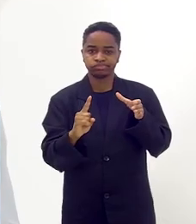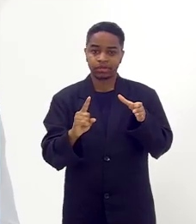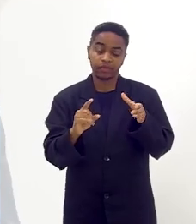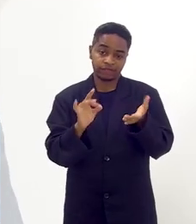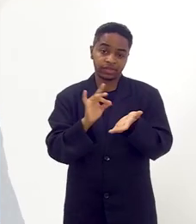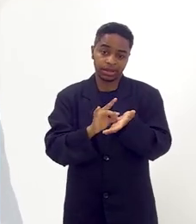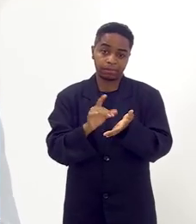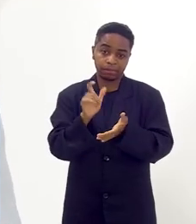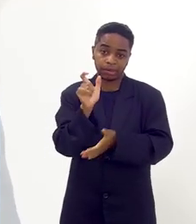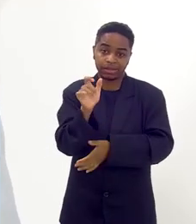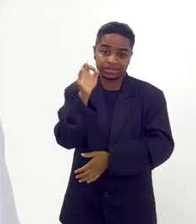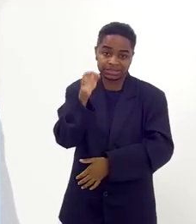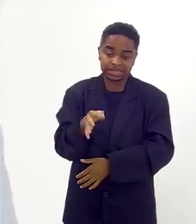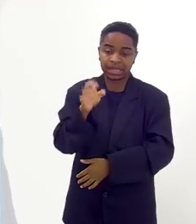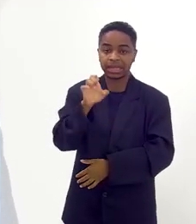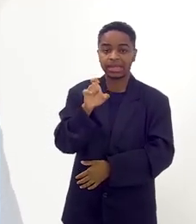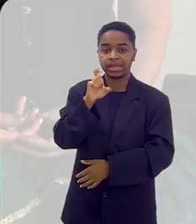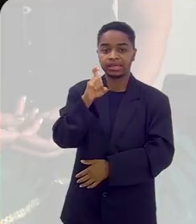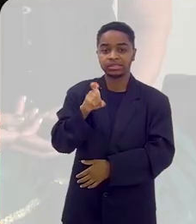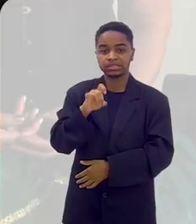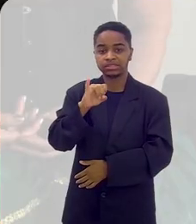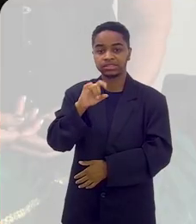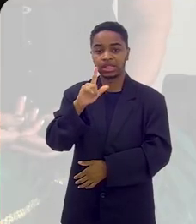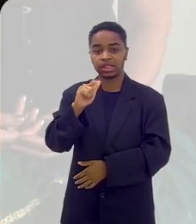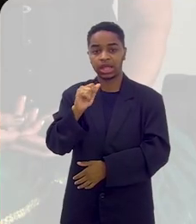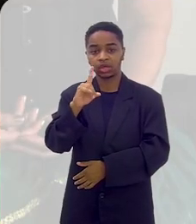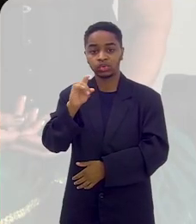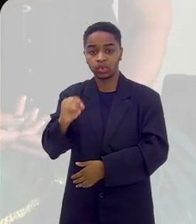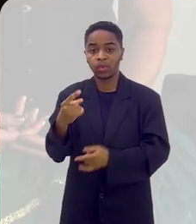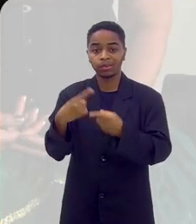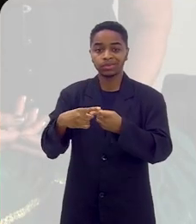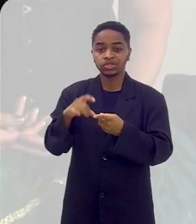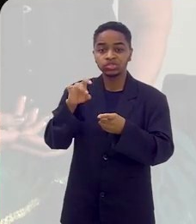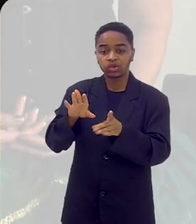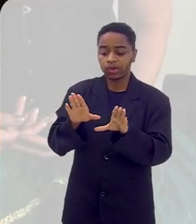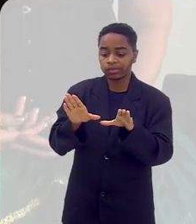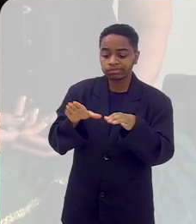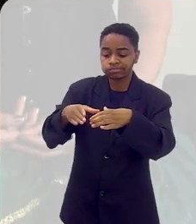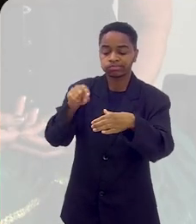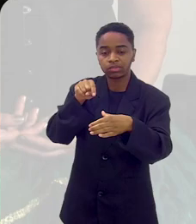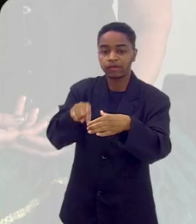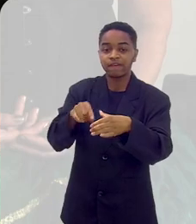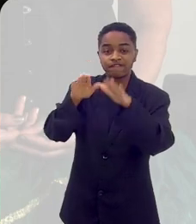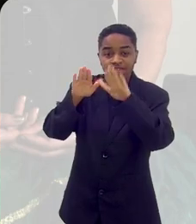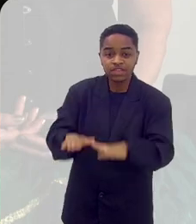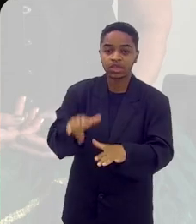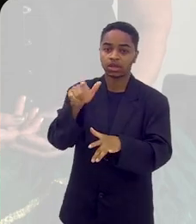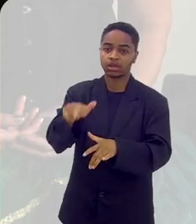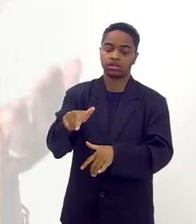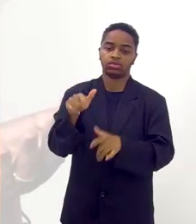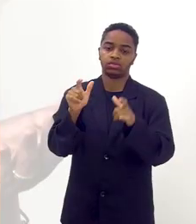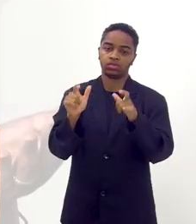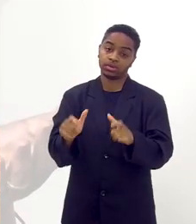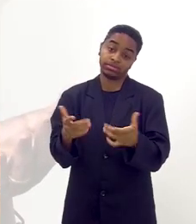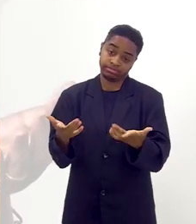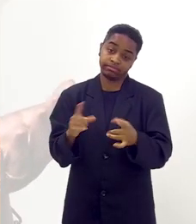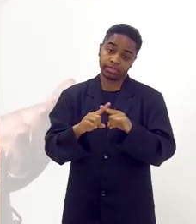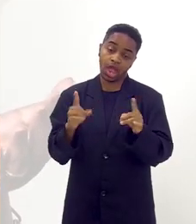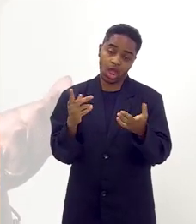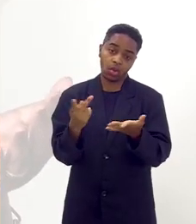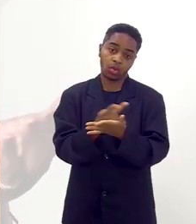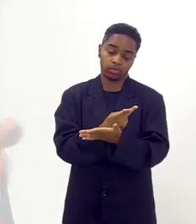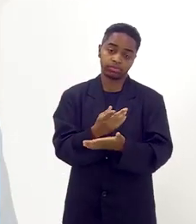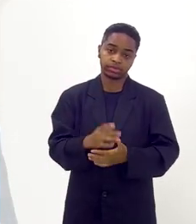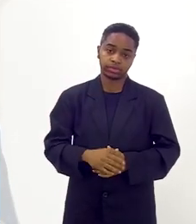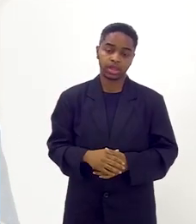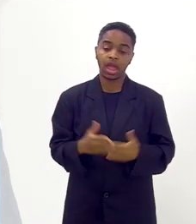essa é a verdade, essa é a palavra correta, somente ali, naquele lugar. Mas isso são coisas que